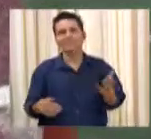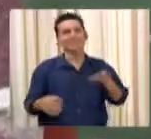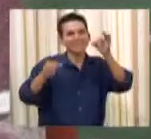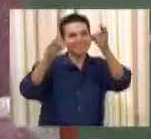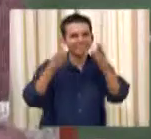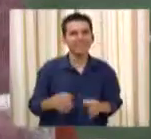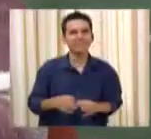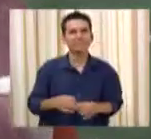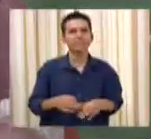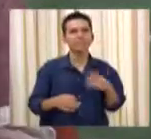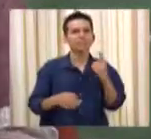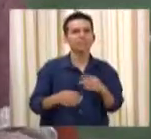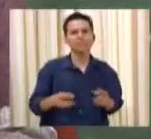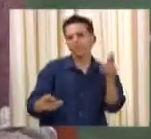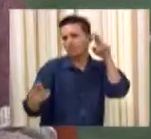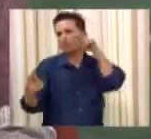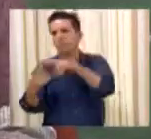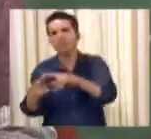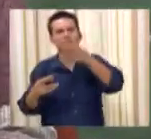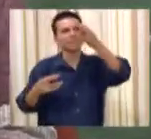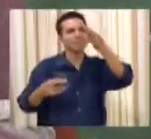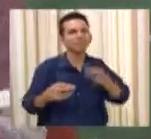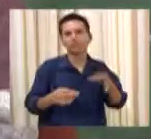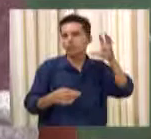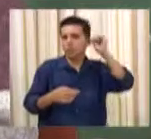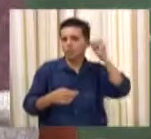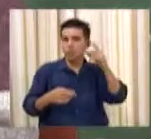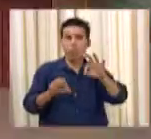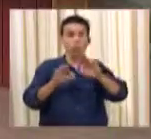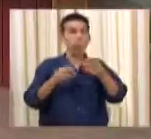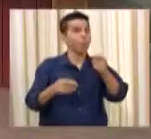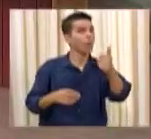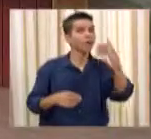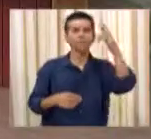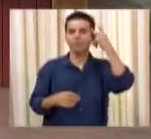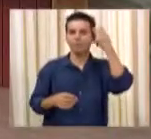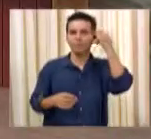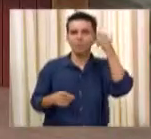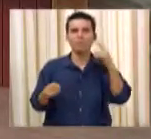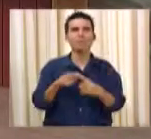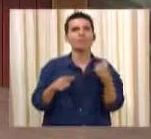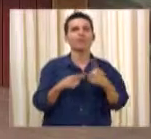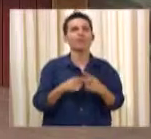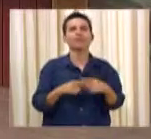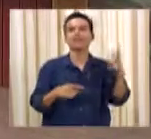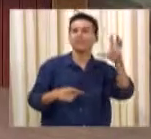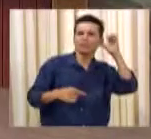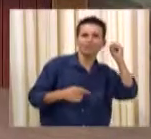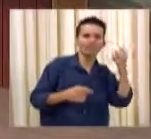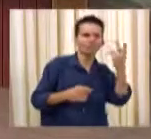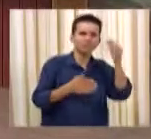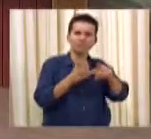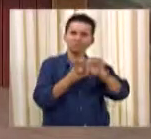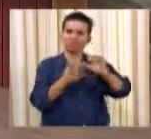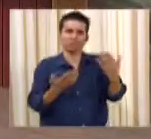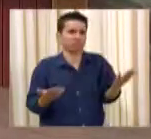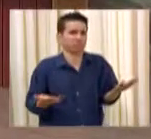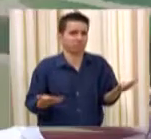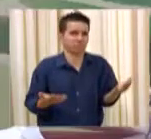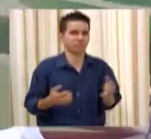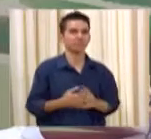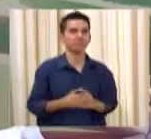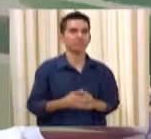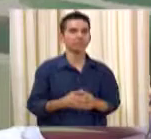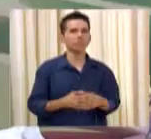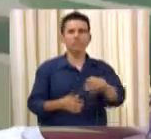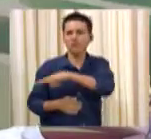daquilo que é o normal, porque eles não tinham uma audição anterior. Entendo. Então, eu acho que a gente deve investir, sim. A gente, vocês falaram aqui,